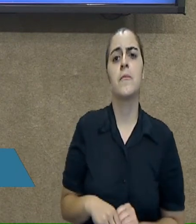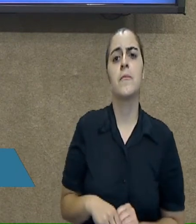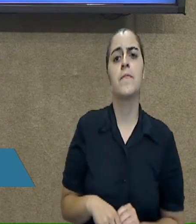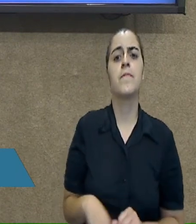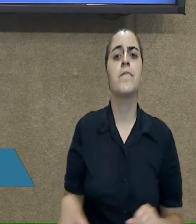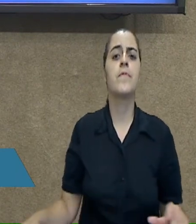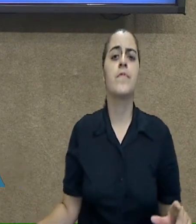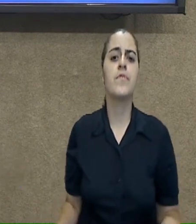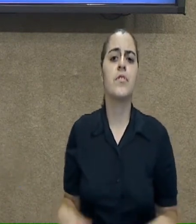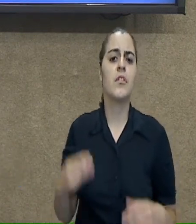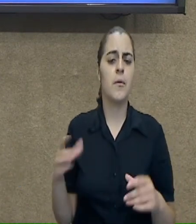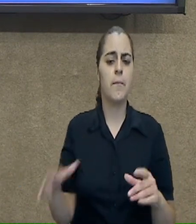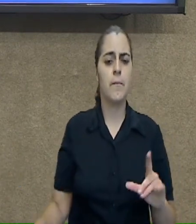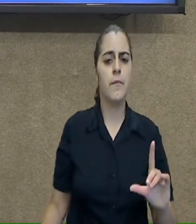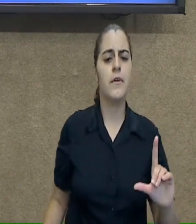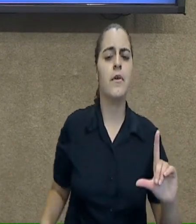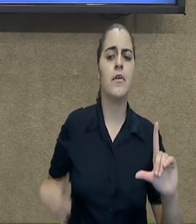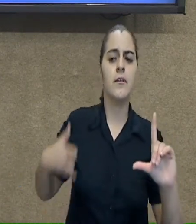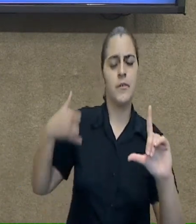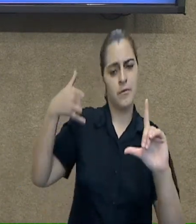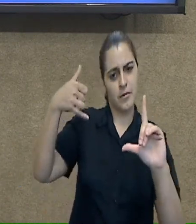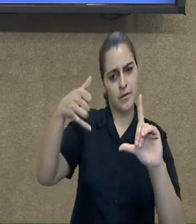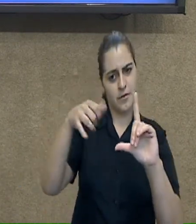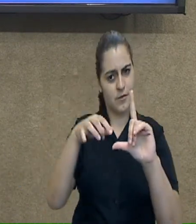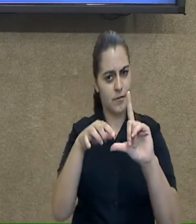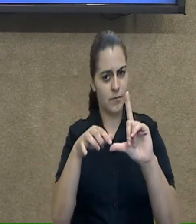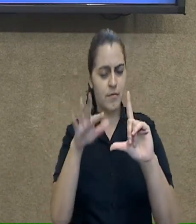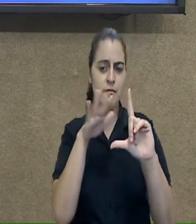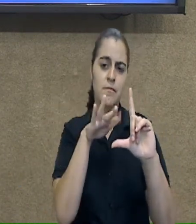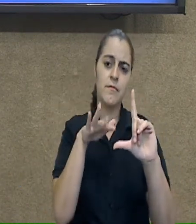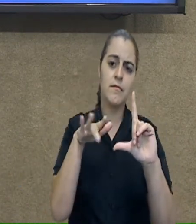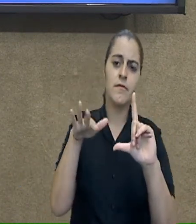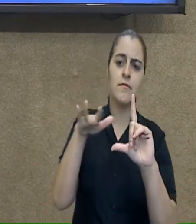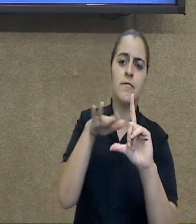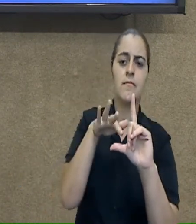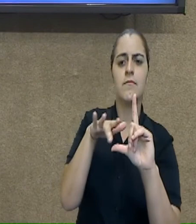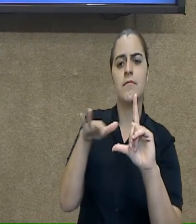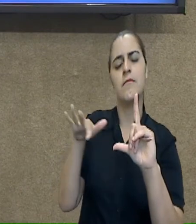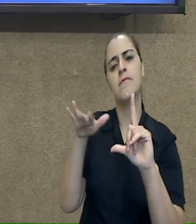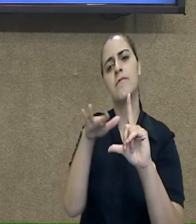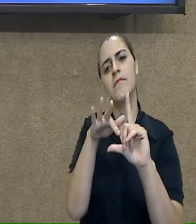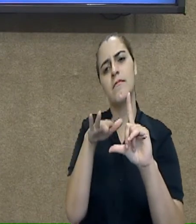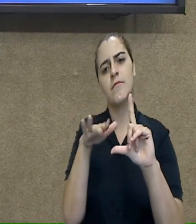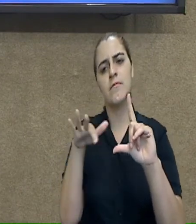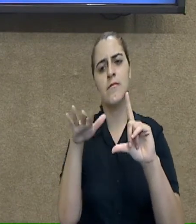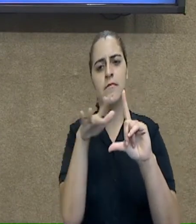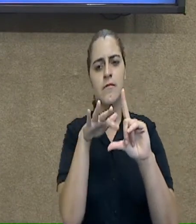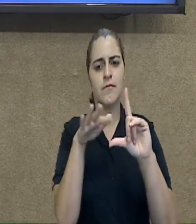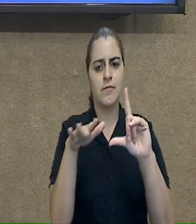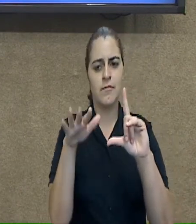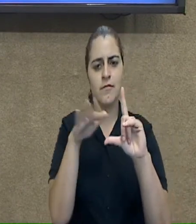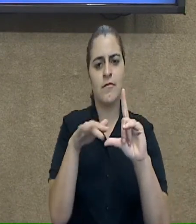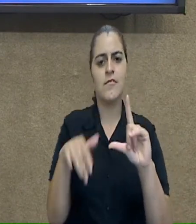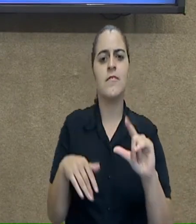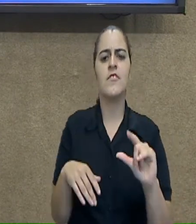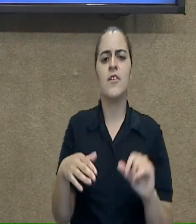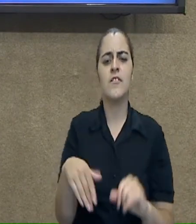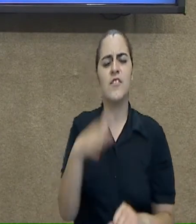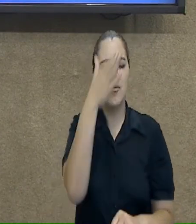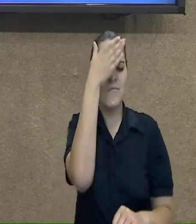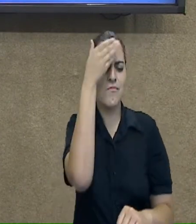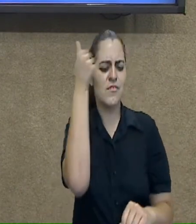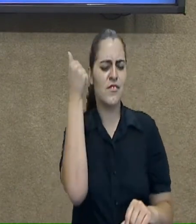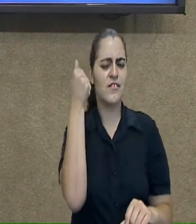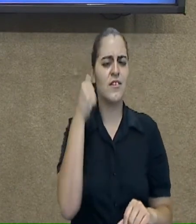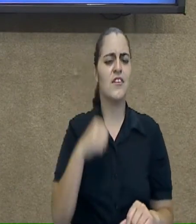SMEDGV, basta apontar a câmera do seu celular na imagem que aparece no canto da tela. E não